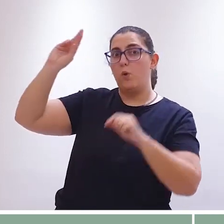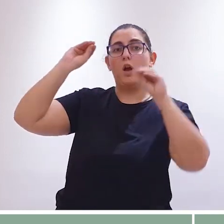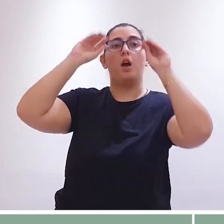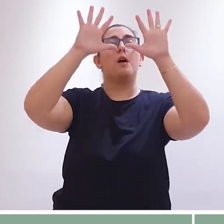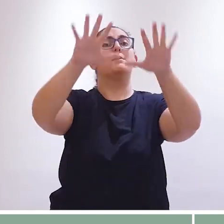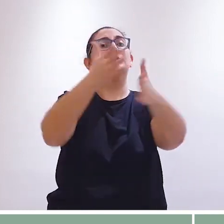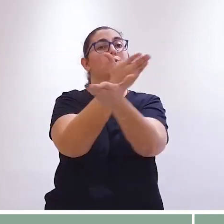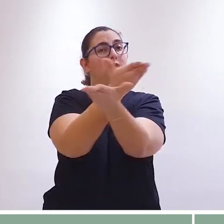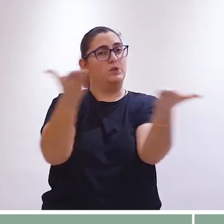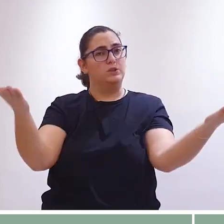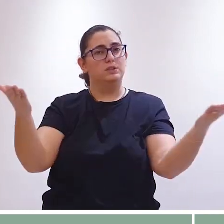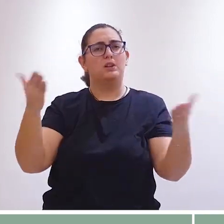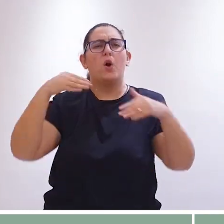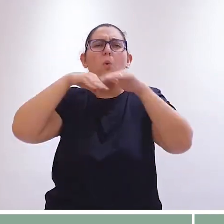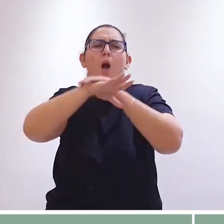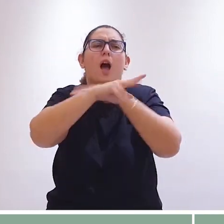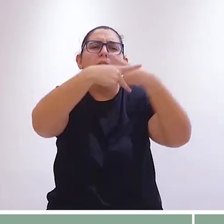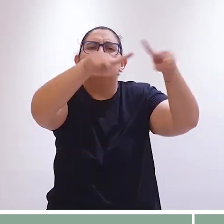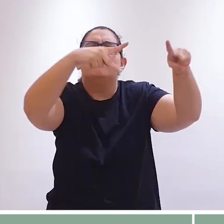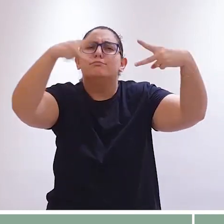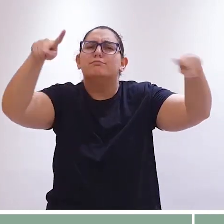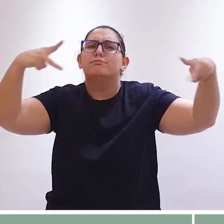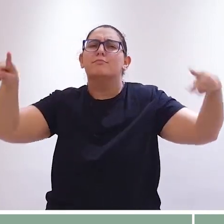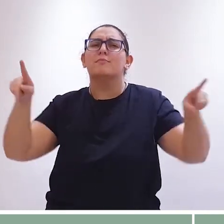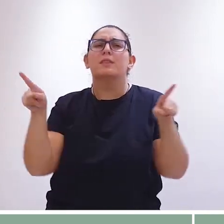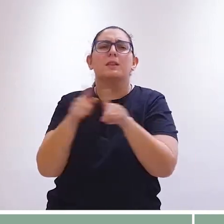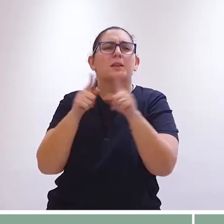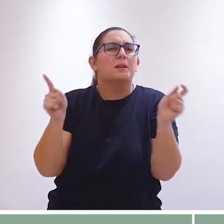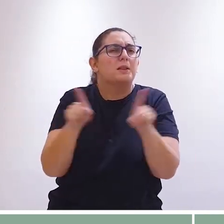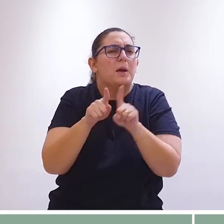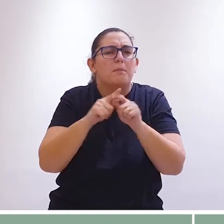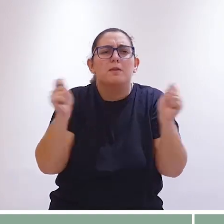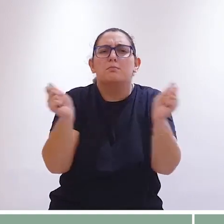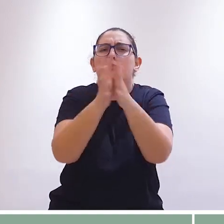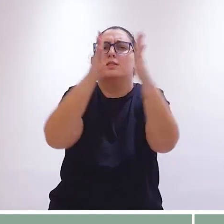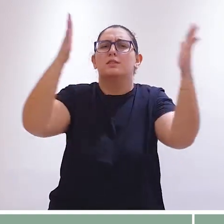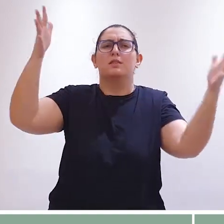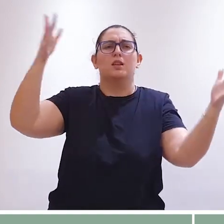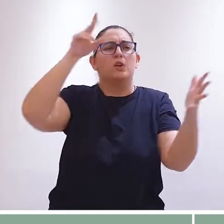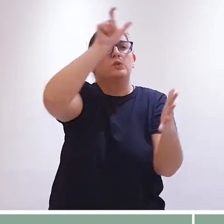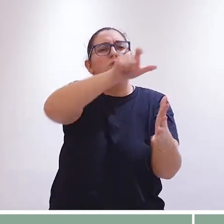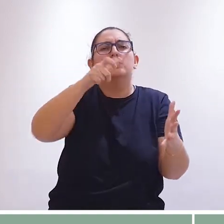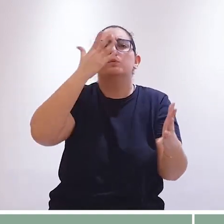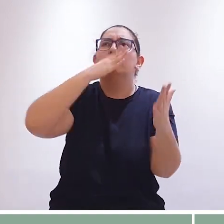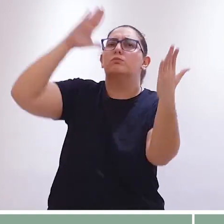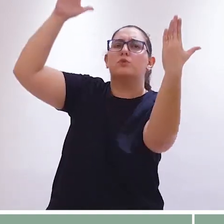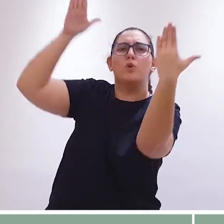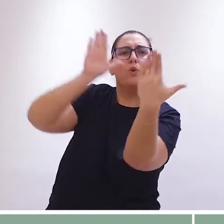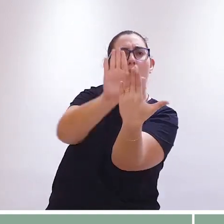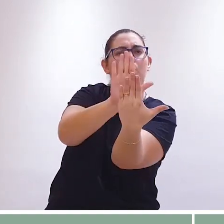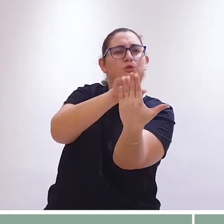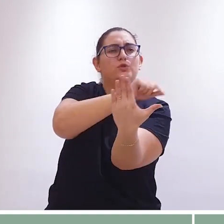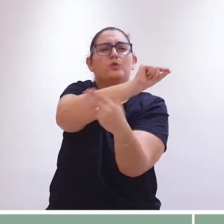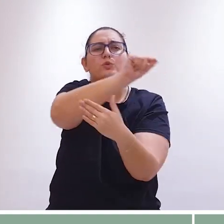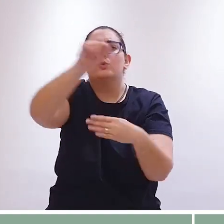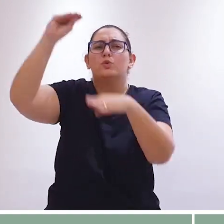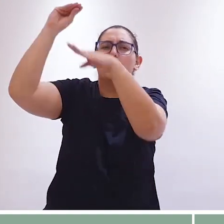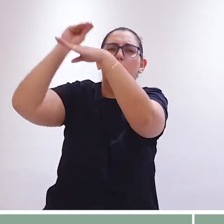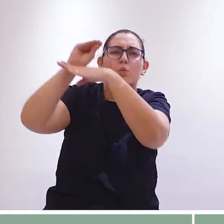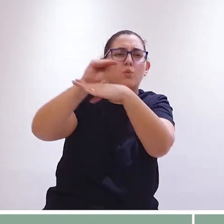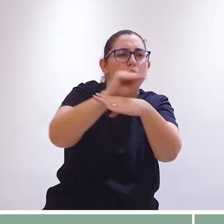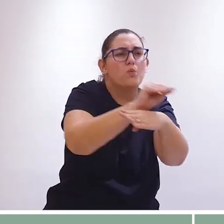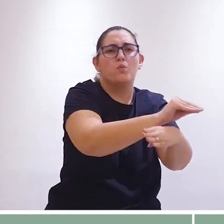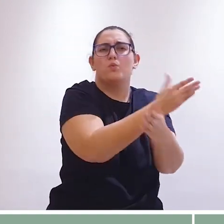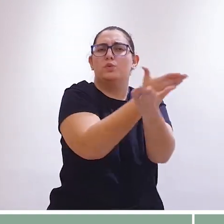Senhor, vos abençoe e vos guarde, o Senhor faça brilhar sobre vós a sua face e